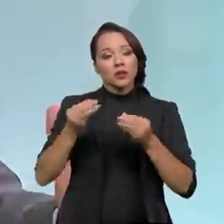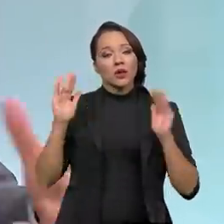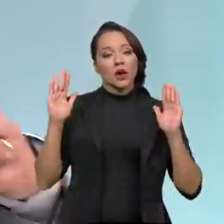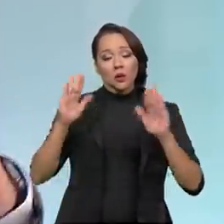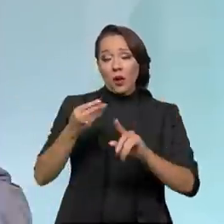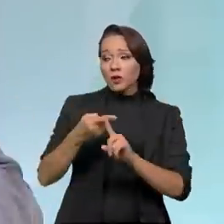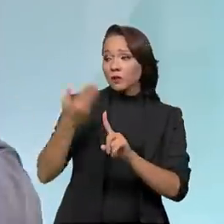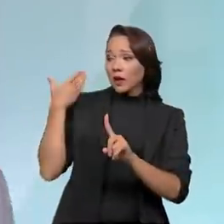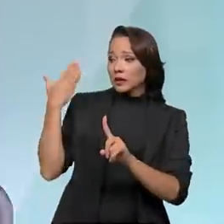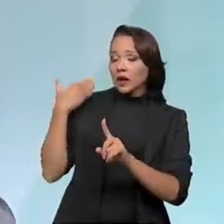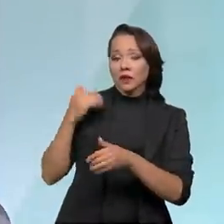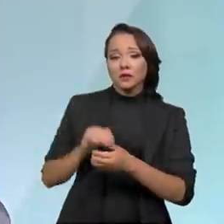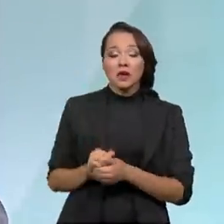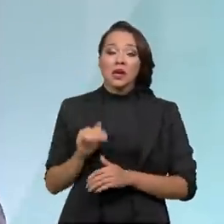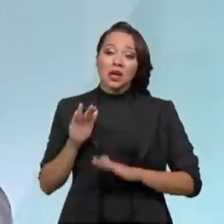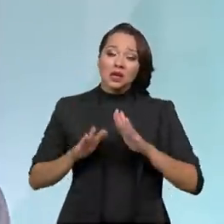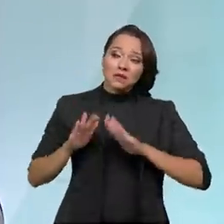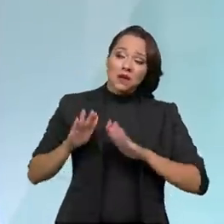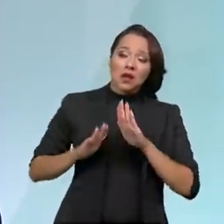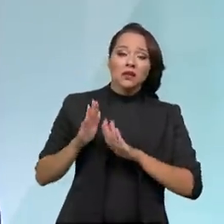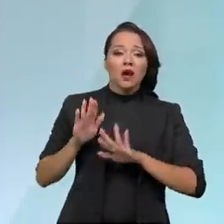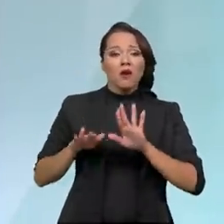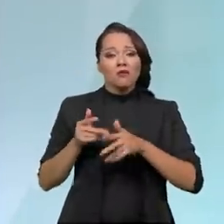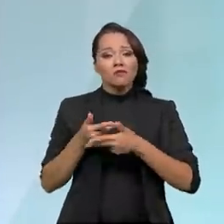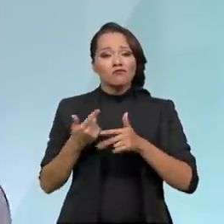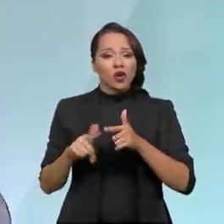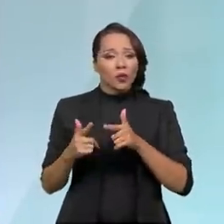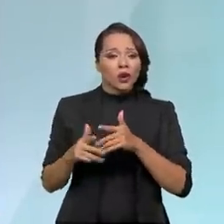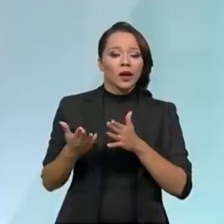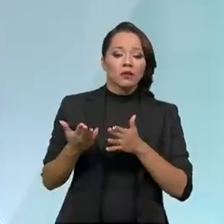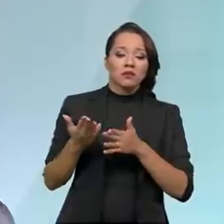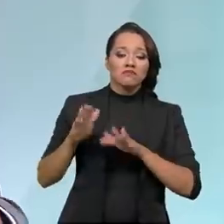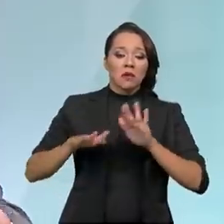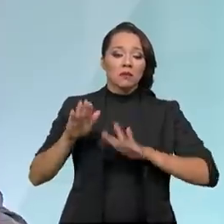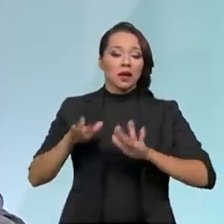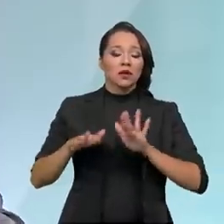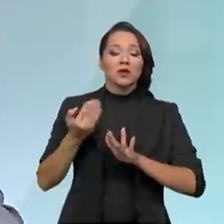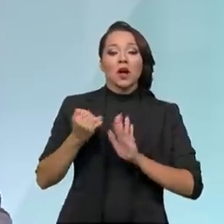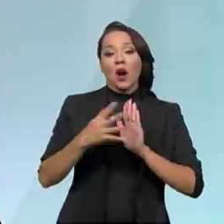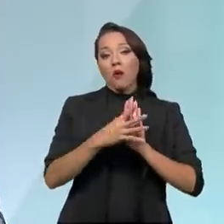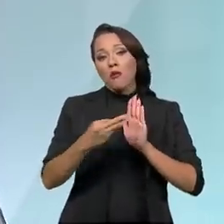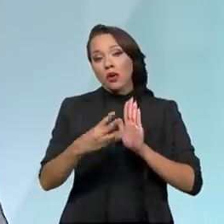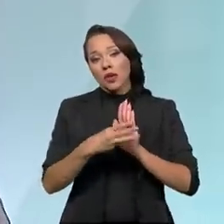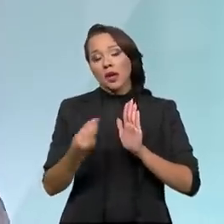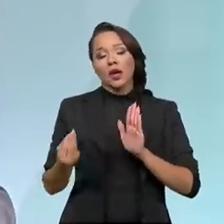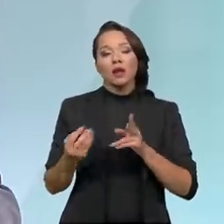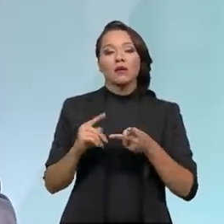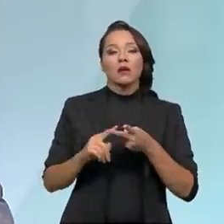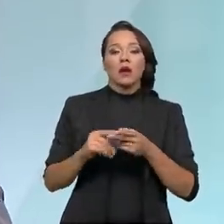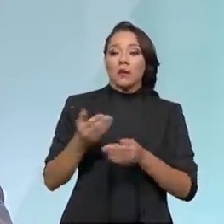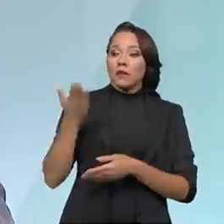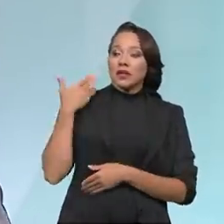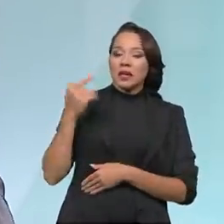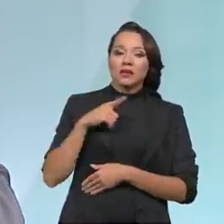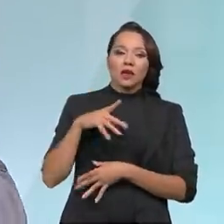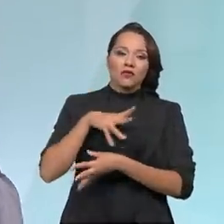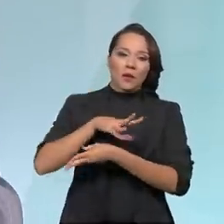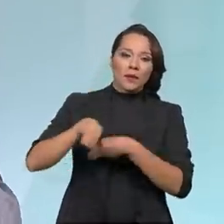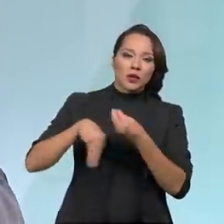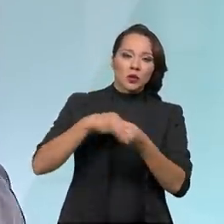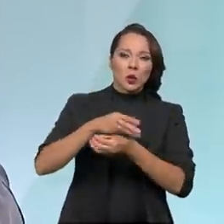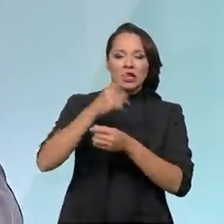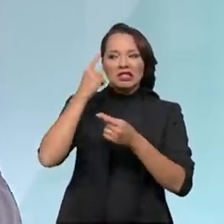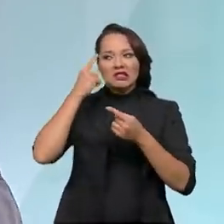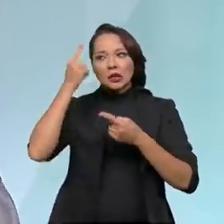feitas lá atrás, que por algum motivo, motivos muito relacionados à modelagem, lá atrás houve uma mistura de